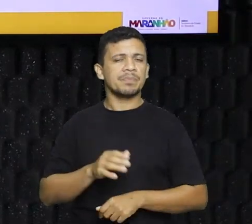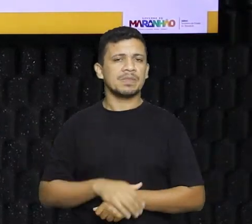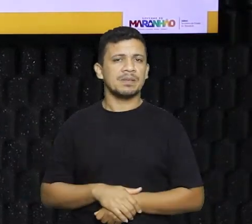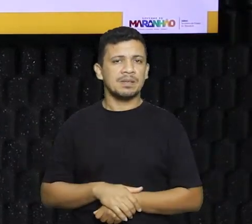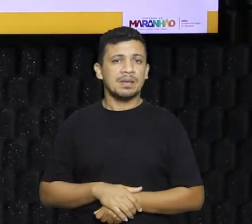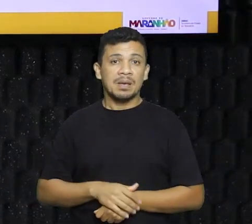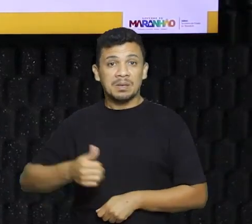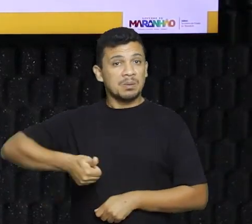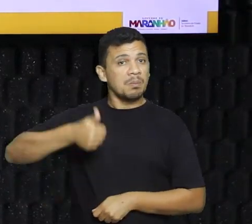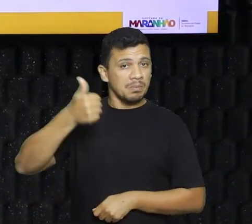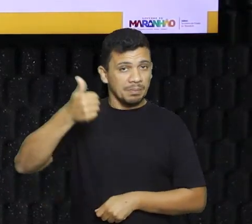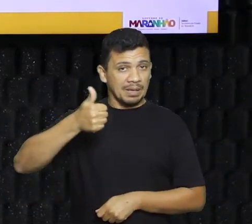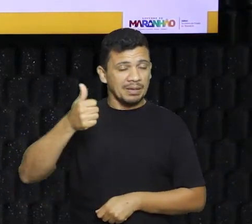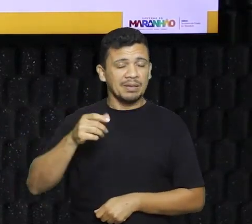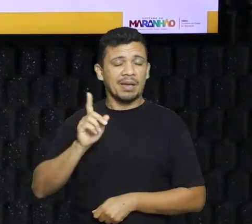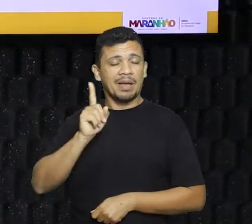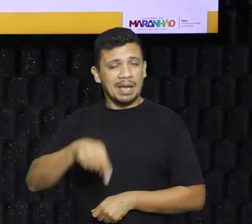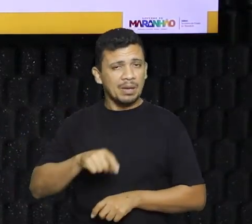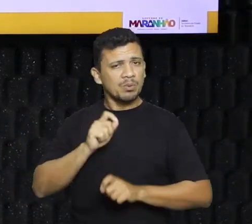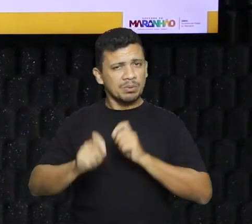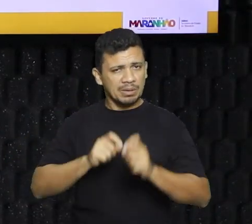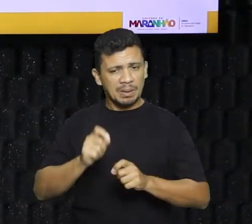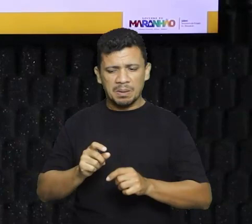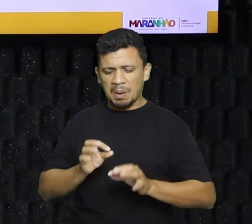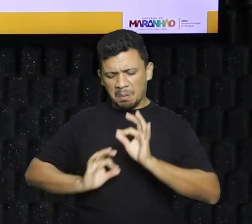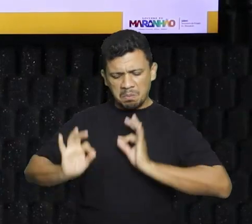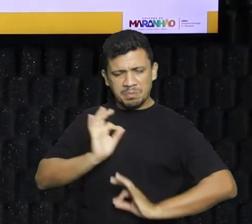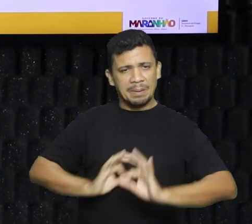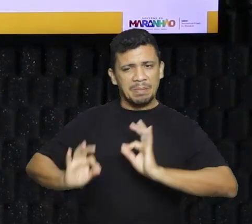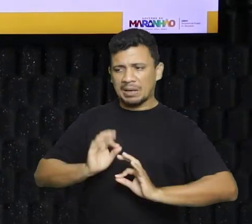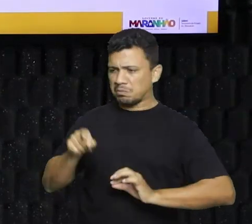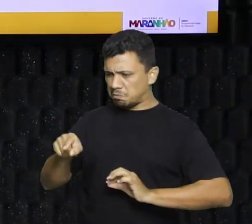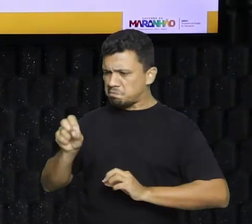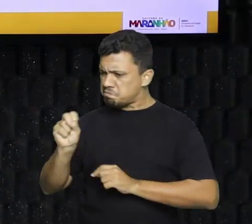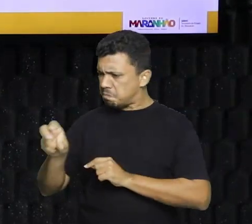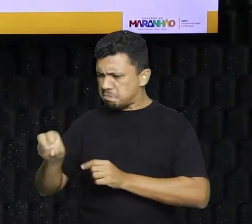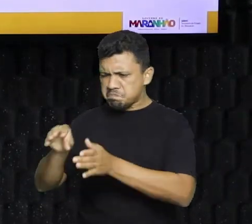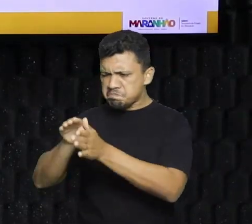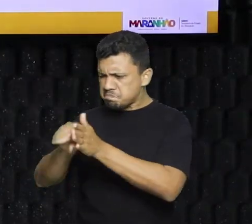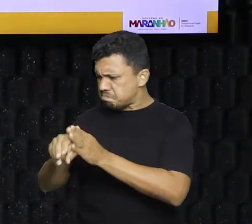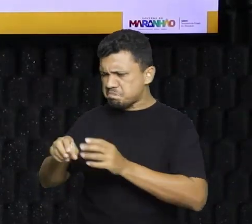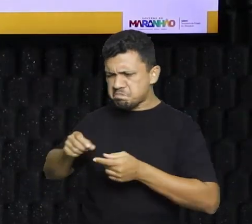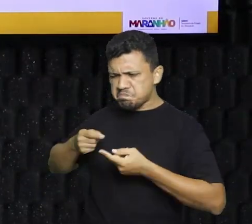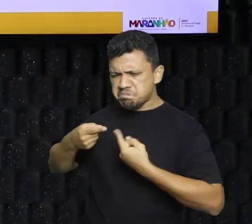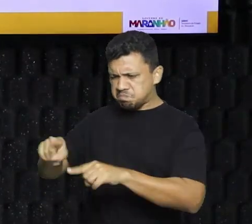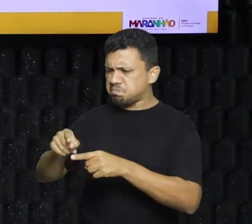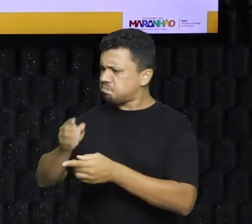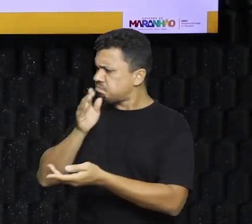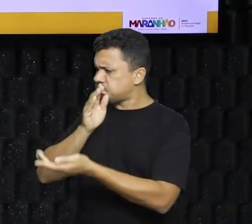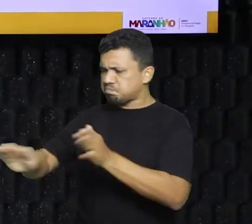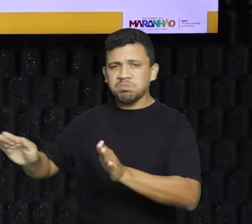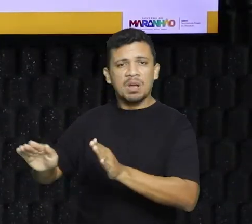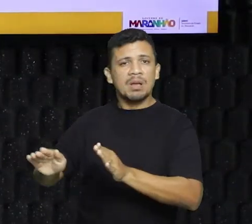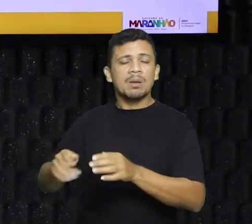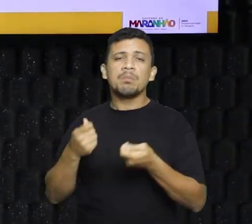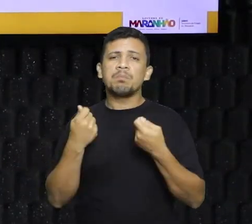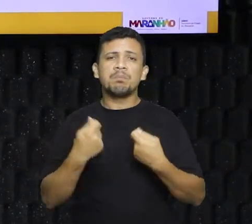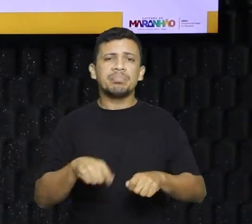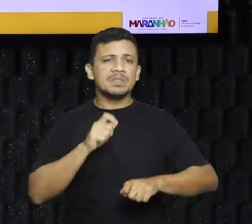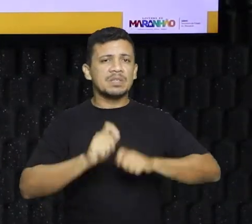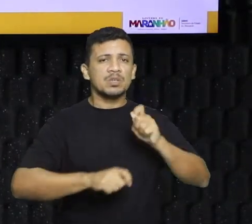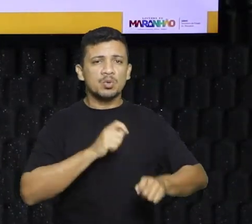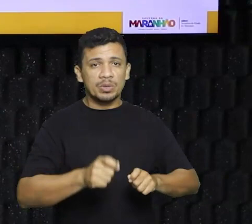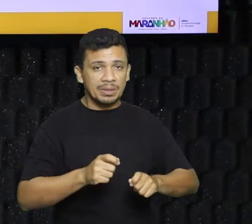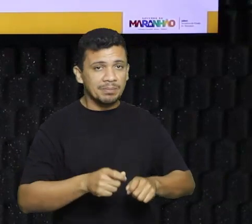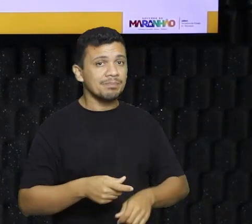primária, ele está preparado para destruir. Se ele não consegue destruir de cara, ele precisa produzir